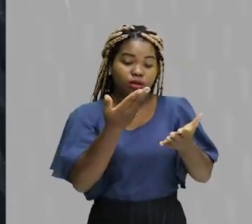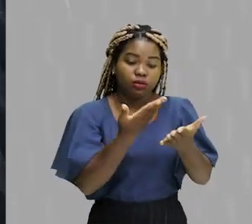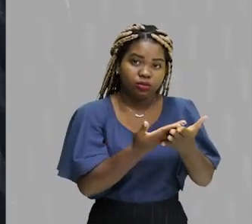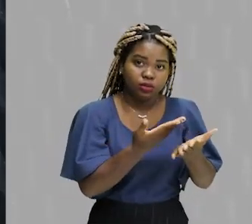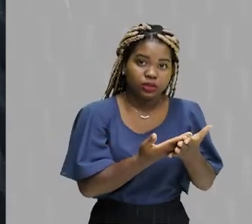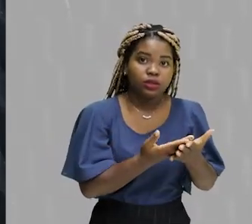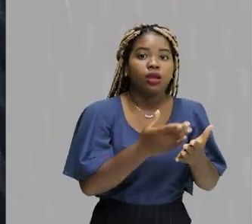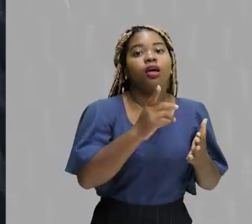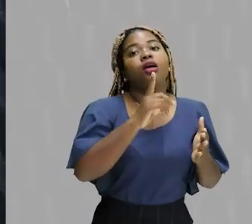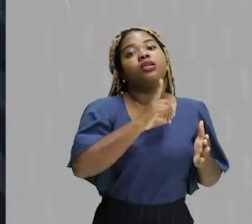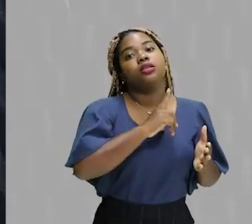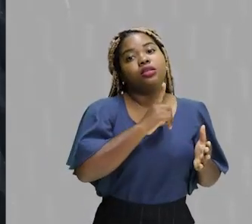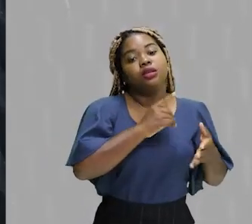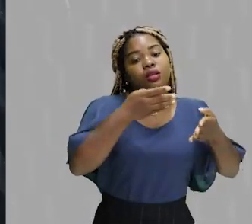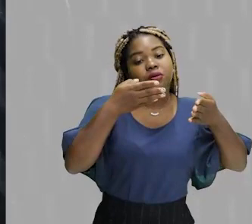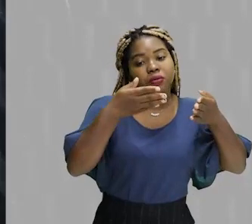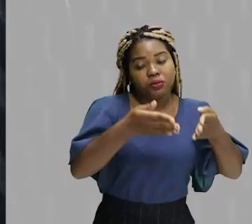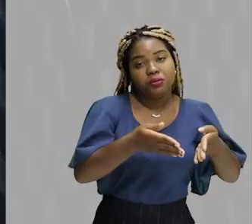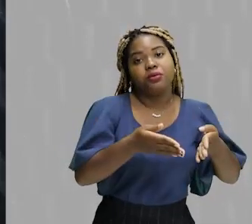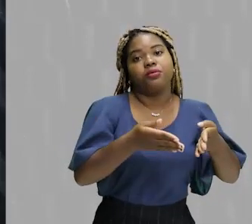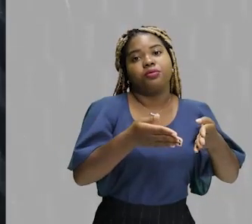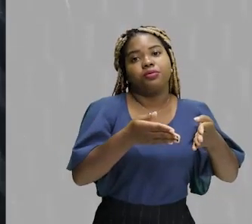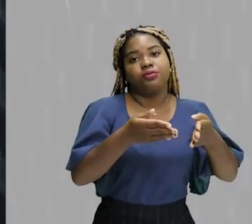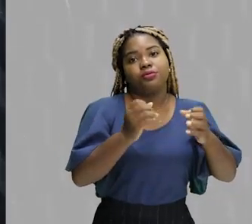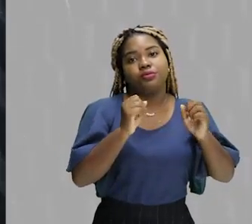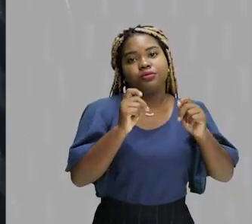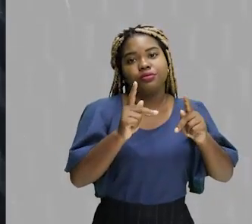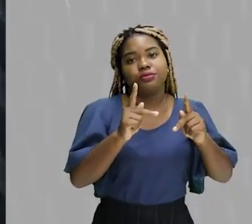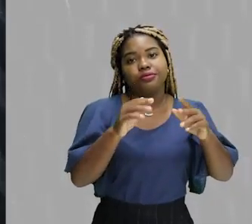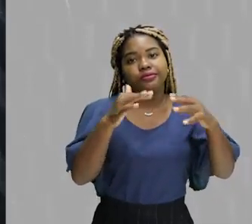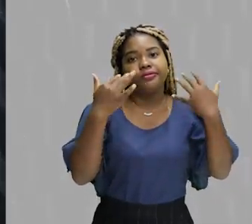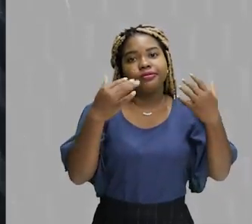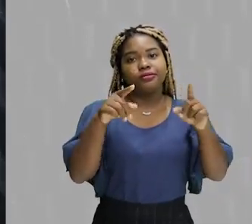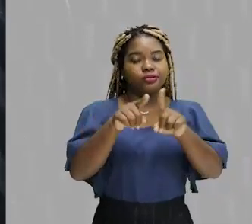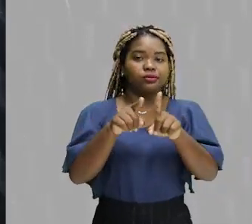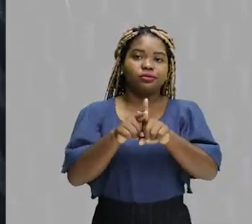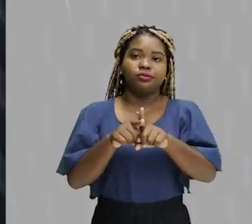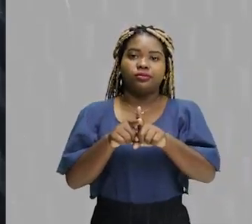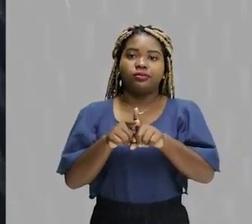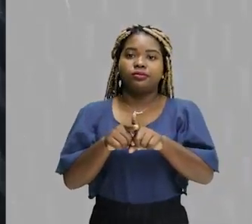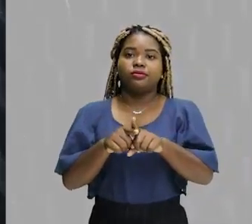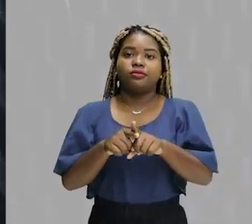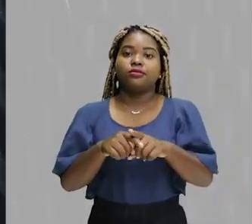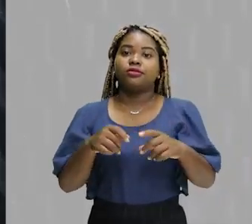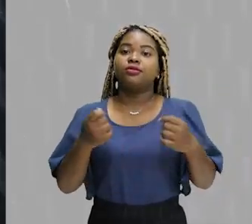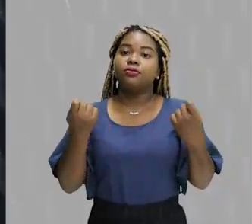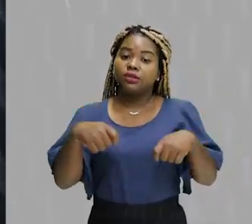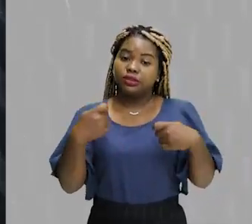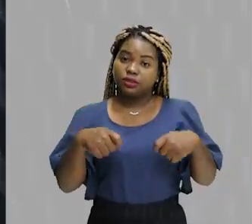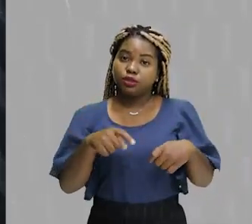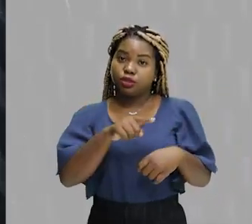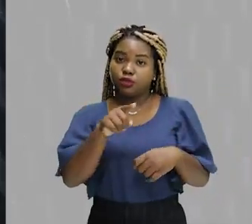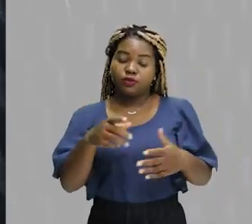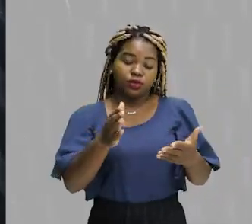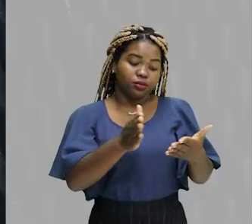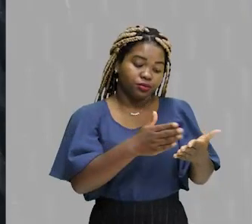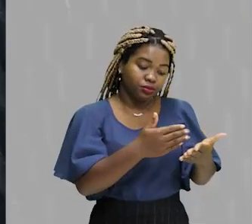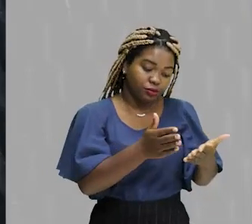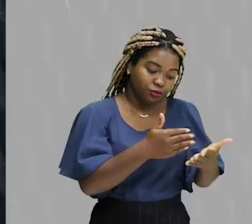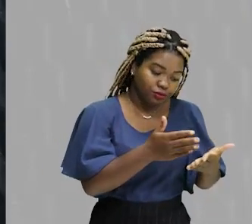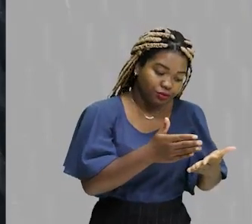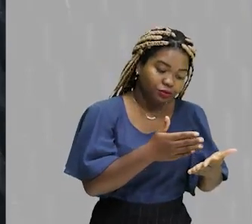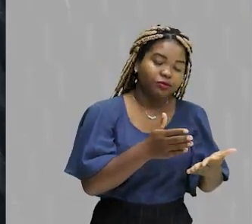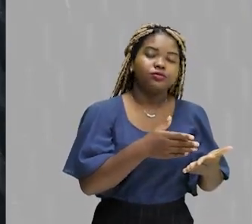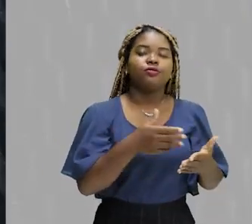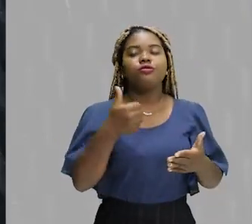foco, concentração e atenção. Então veja só, pegue seu material, seu caderninho, pegue